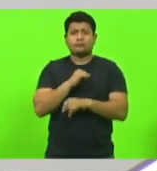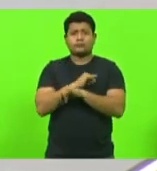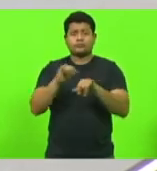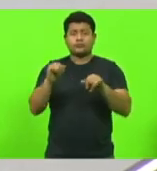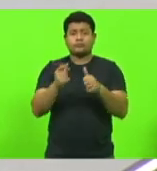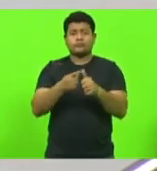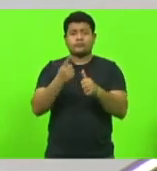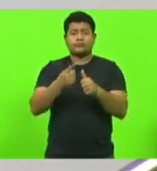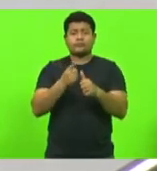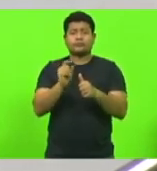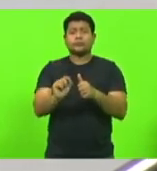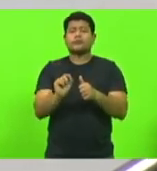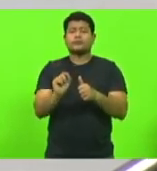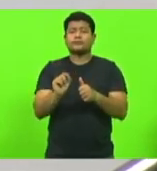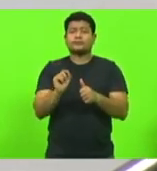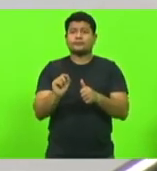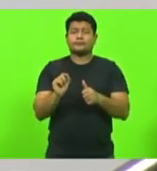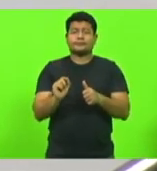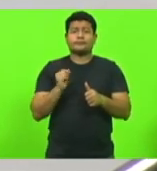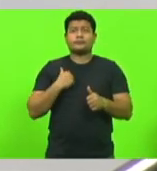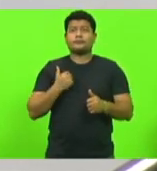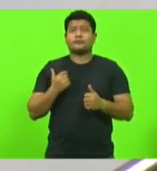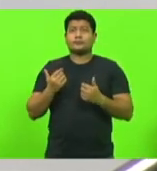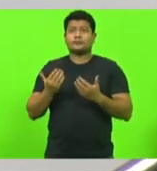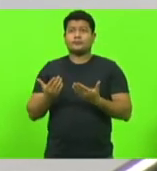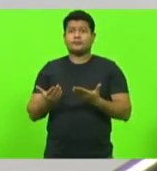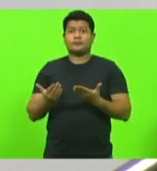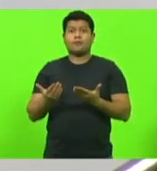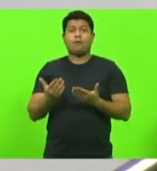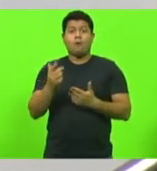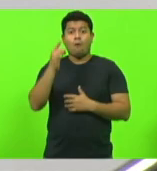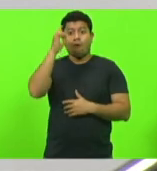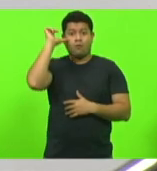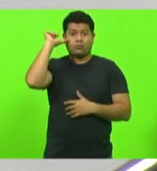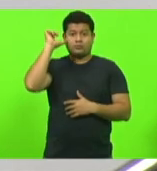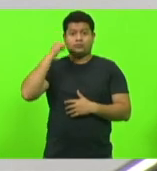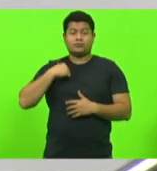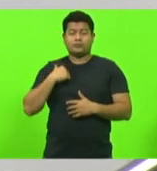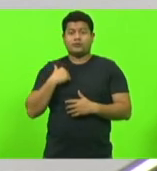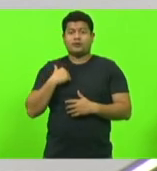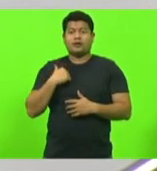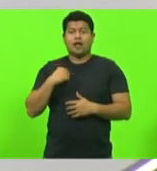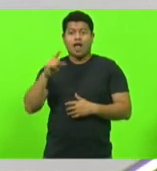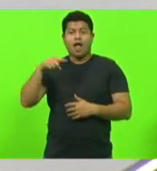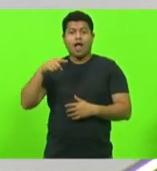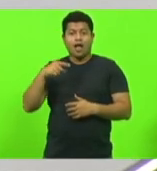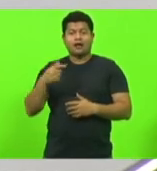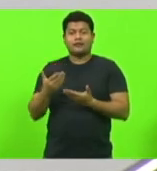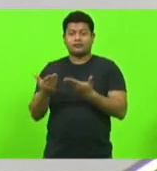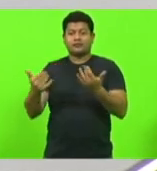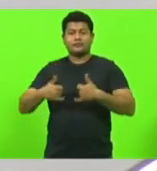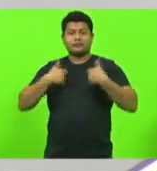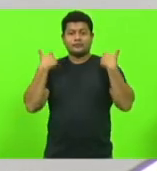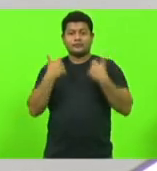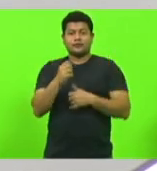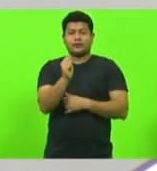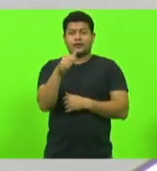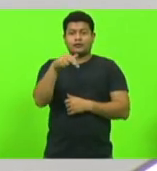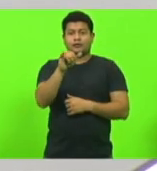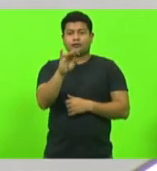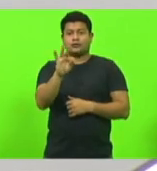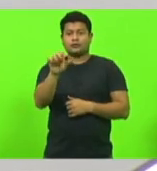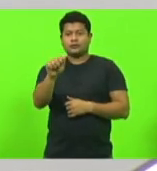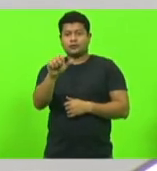presidente. A passagem de ontem, né, dia de Anitta Garibaldi, uma mulher que tem a marca, o